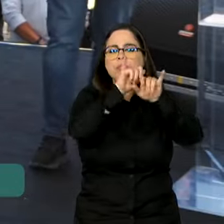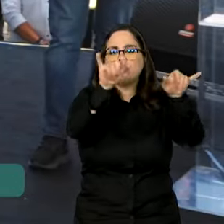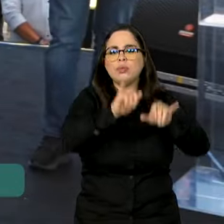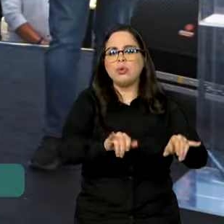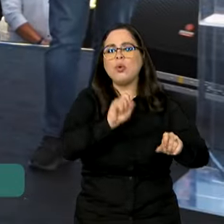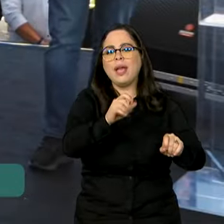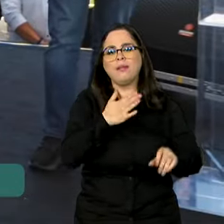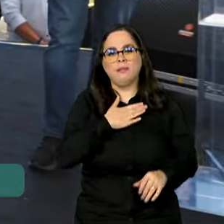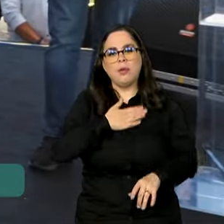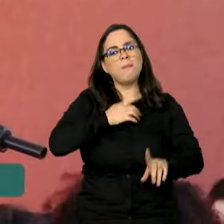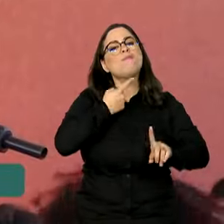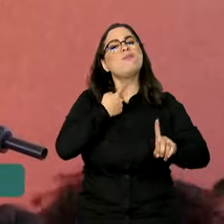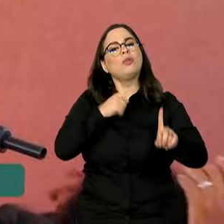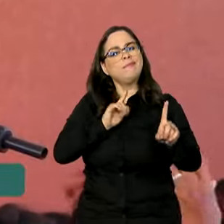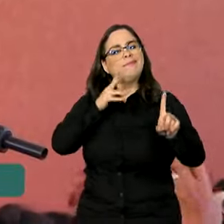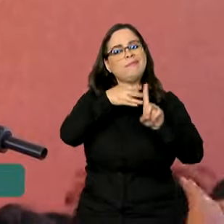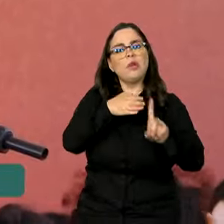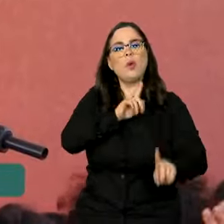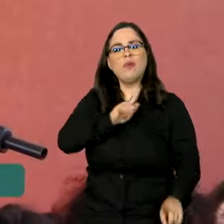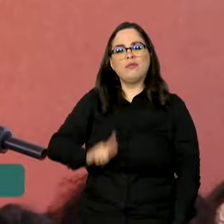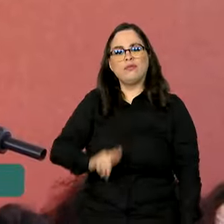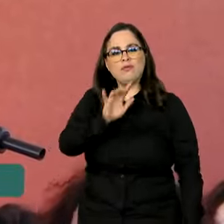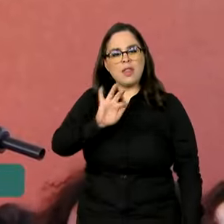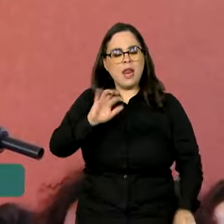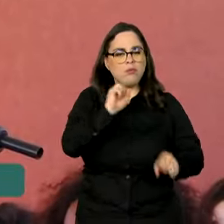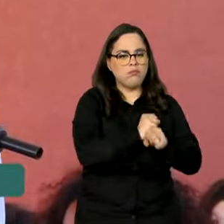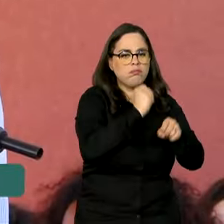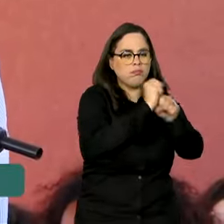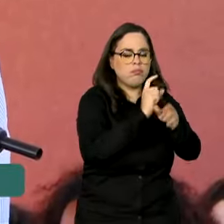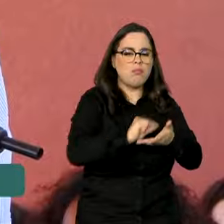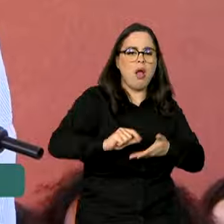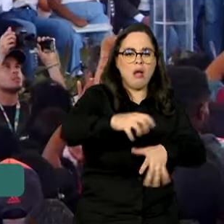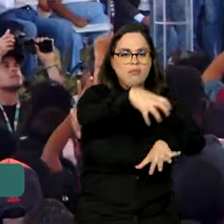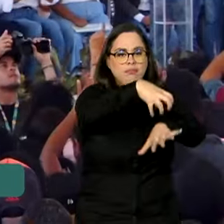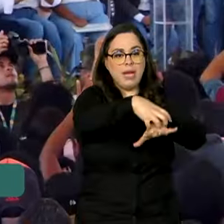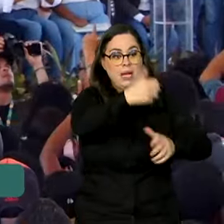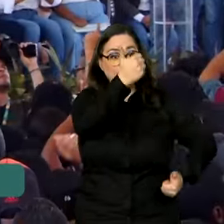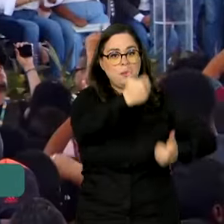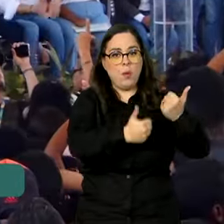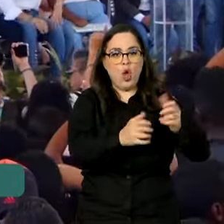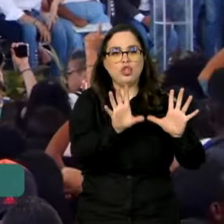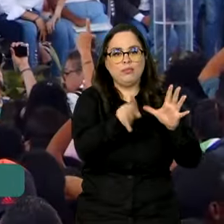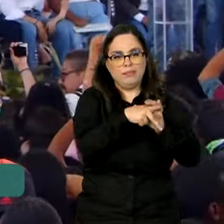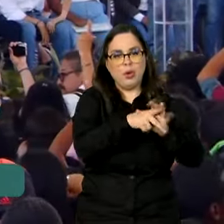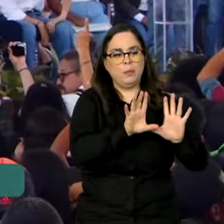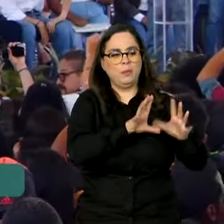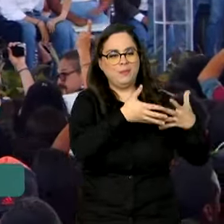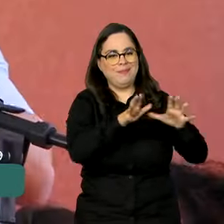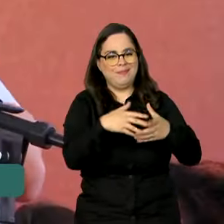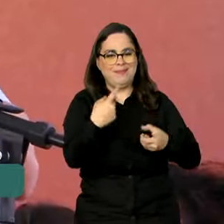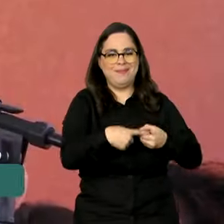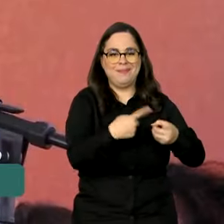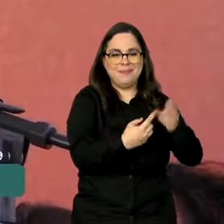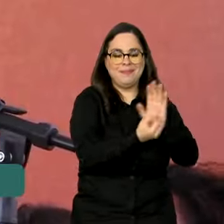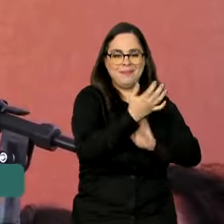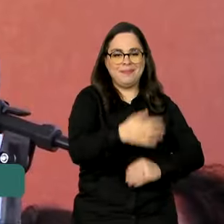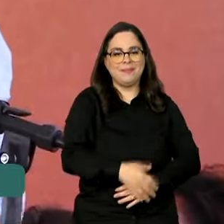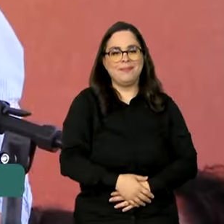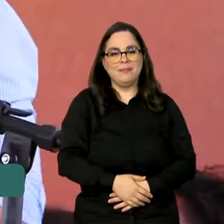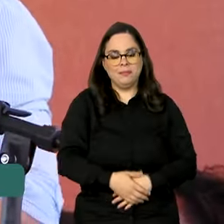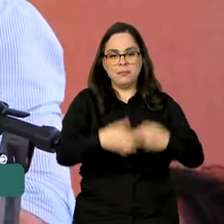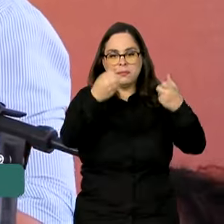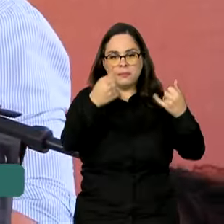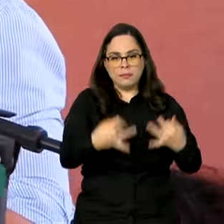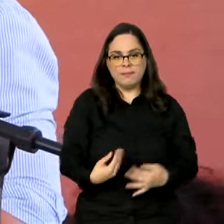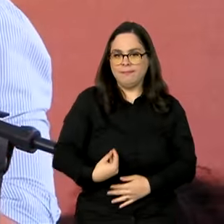intenção do governo federal em financiar as obras de um centro esportivo comunitário em Alcântara. Existe